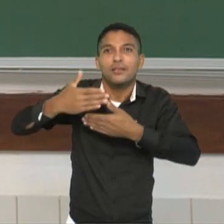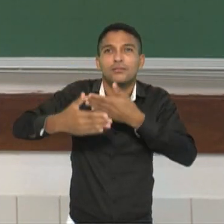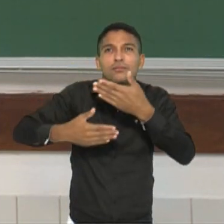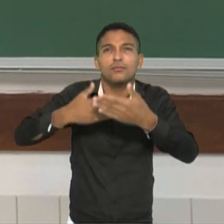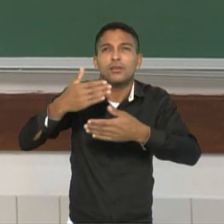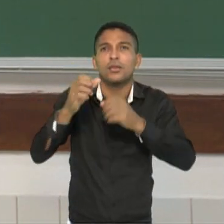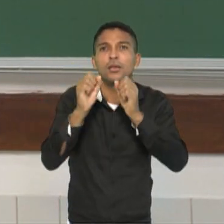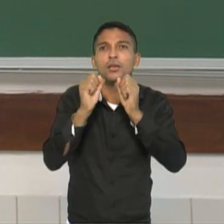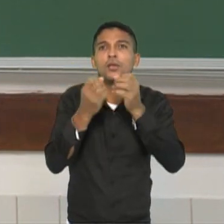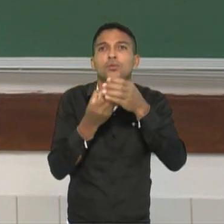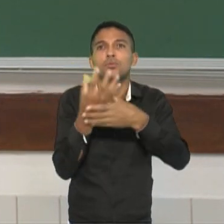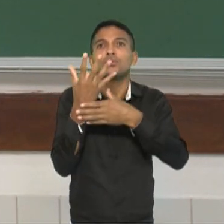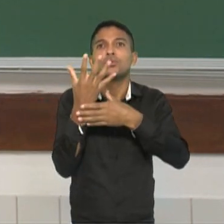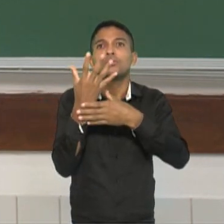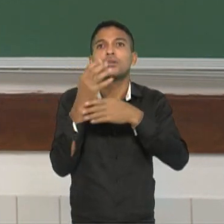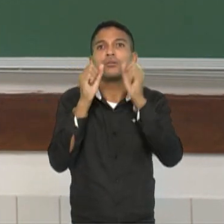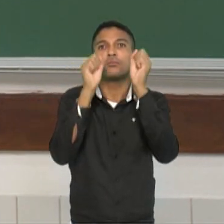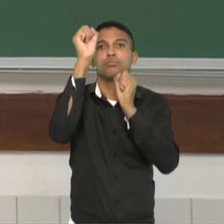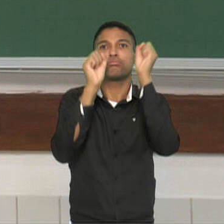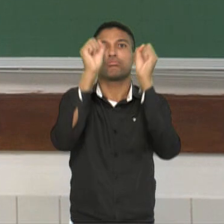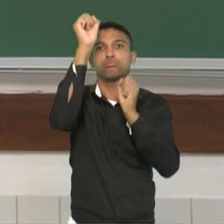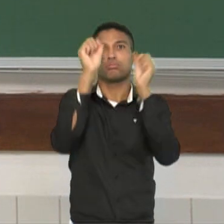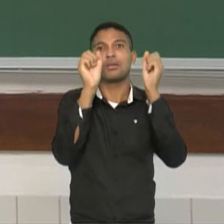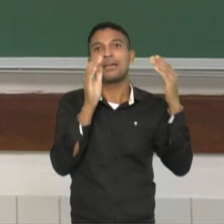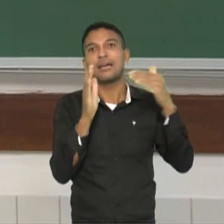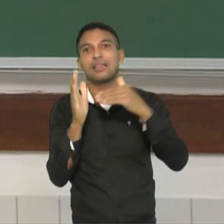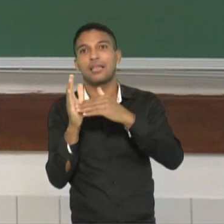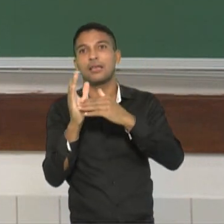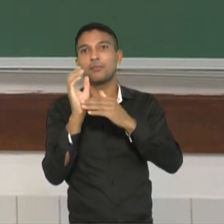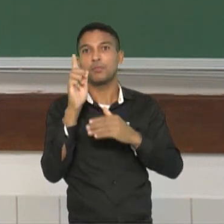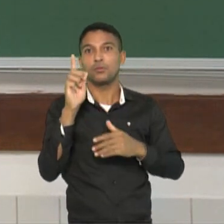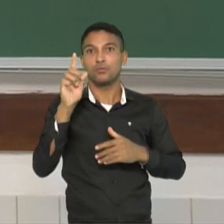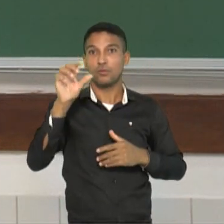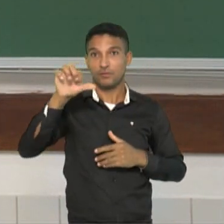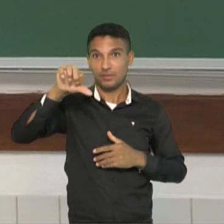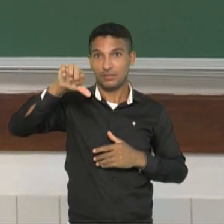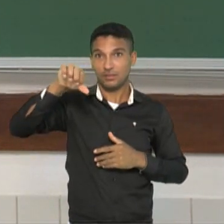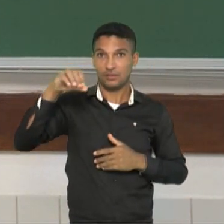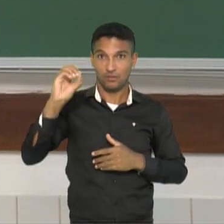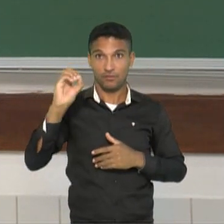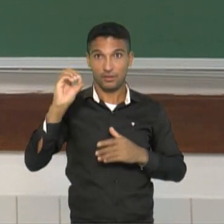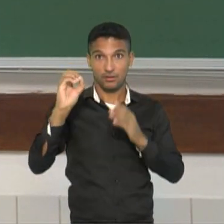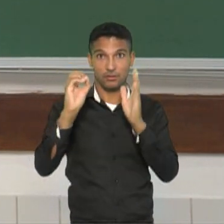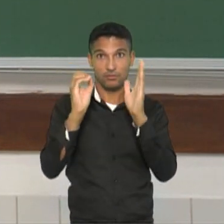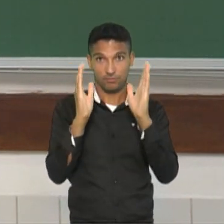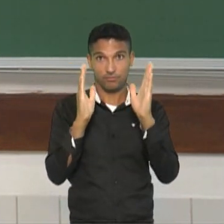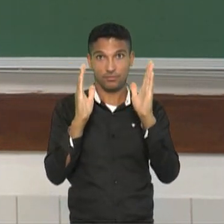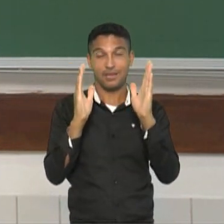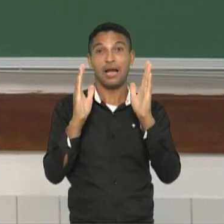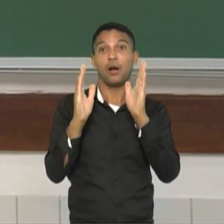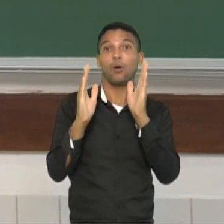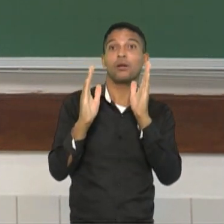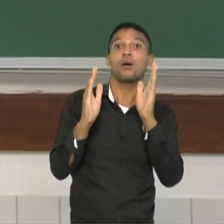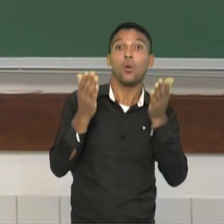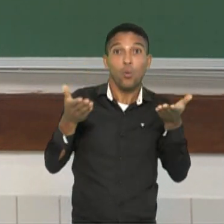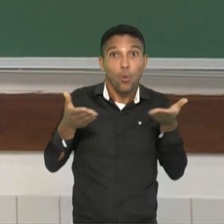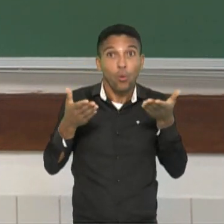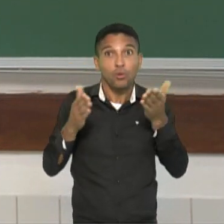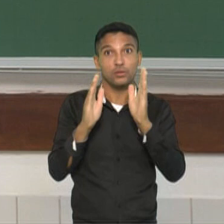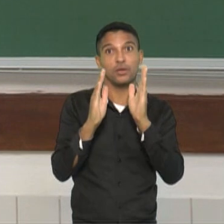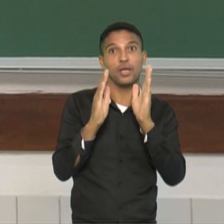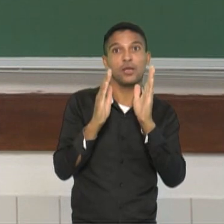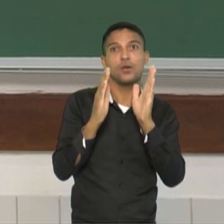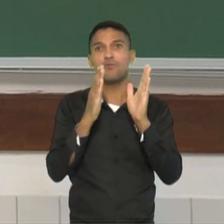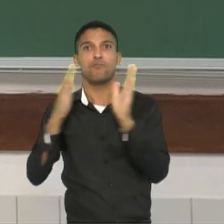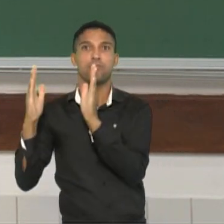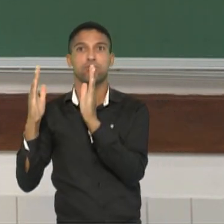até 1990. Então, hoje nós vamos finalizar esse processo da industrialização conhecendo como